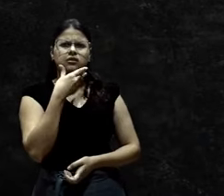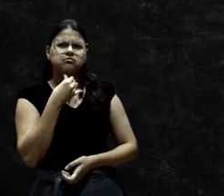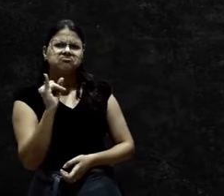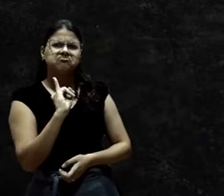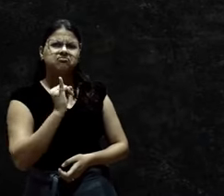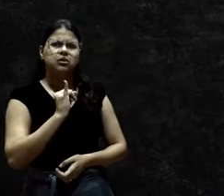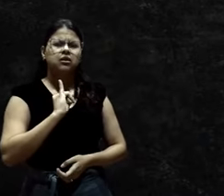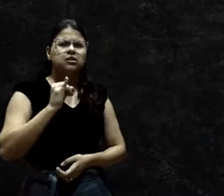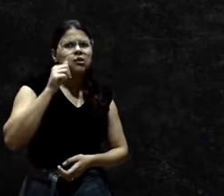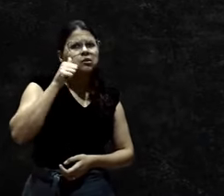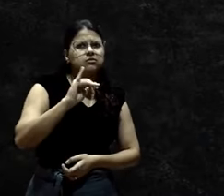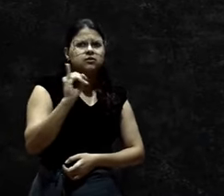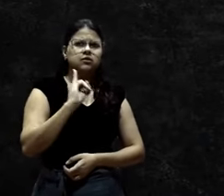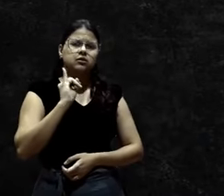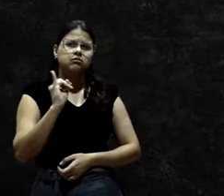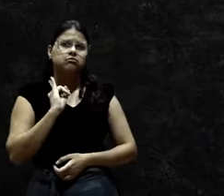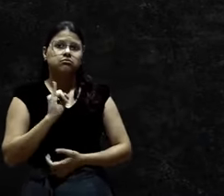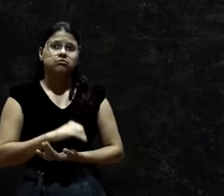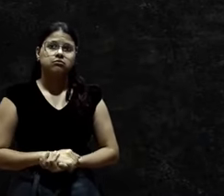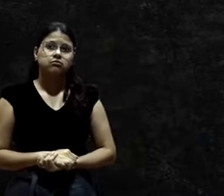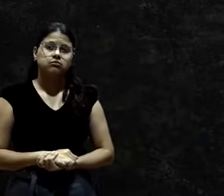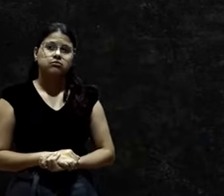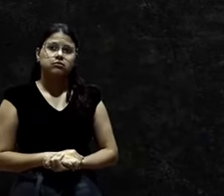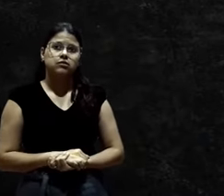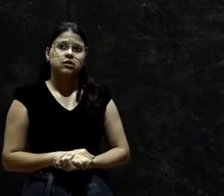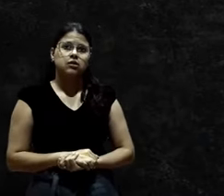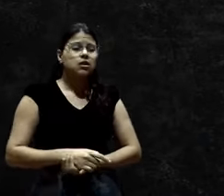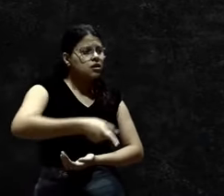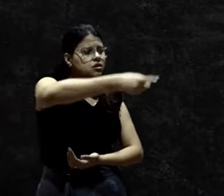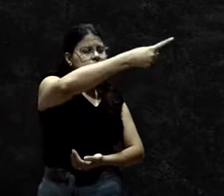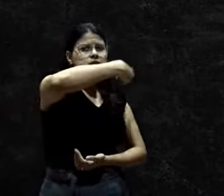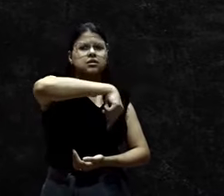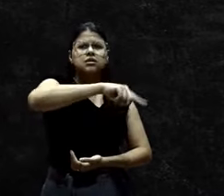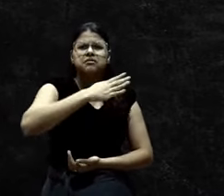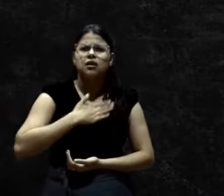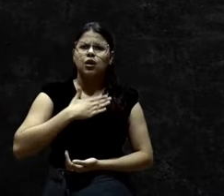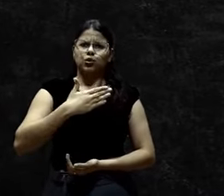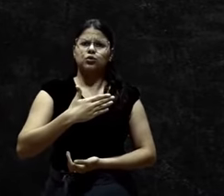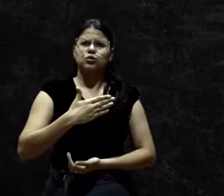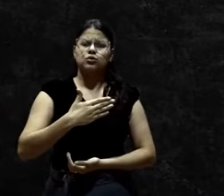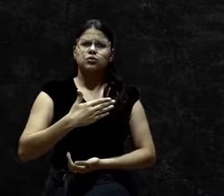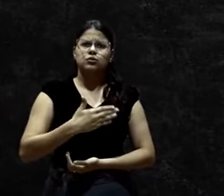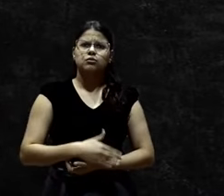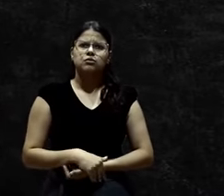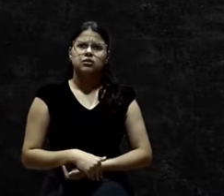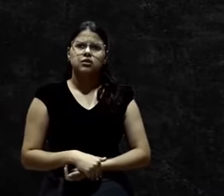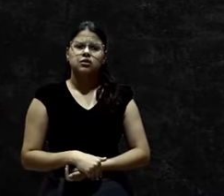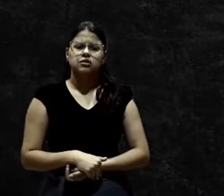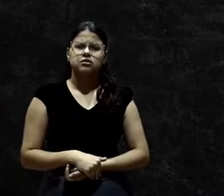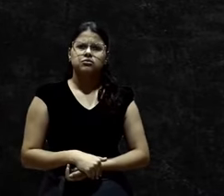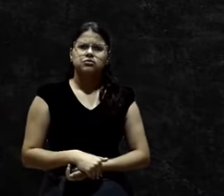Irmãos, se alguém for surpreendido em alguma